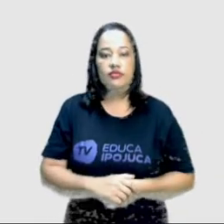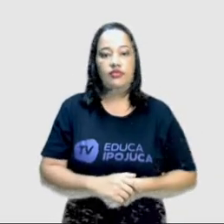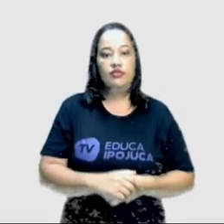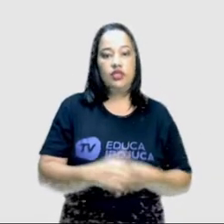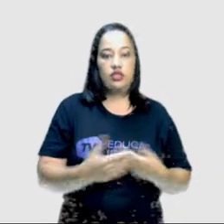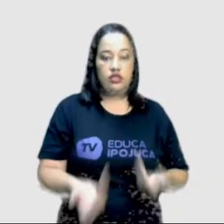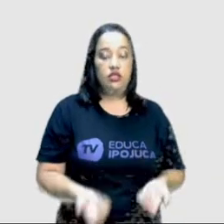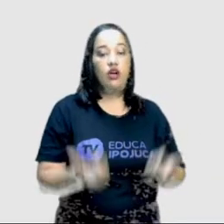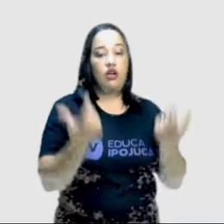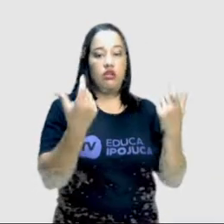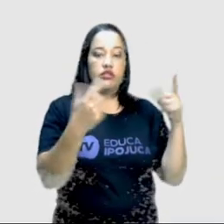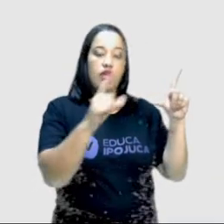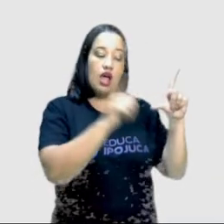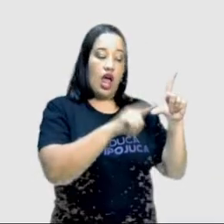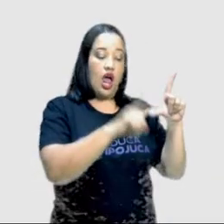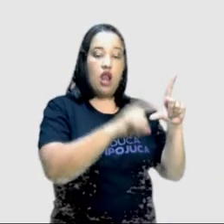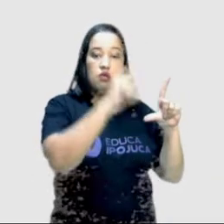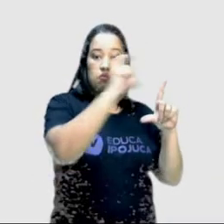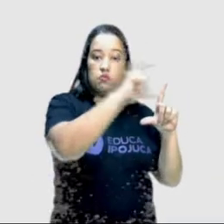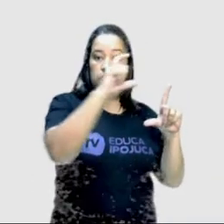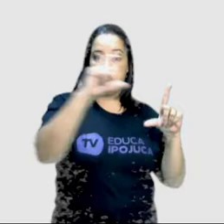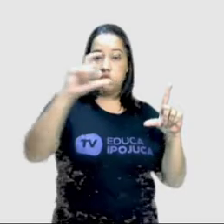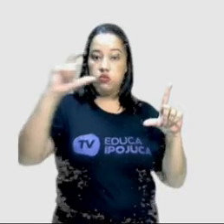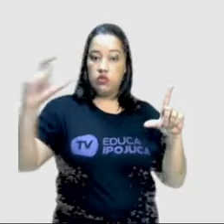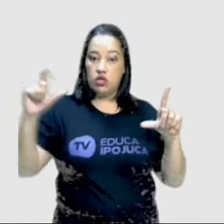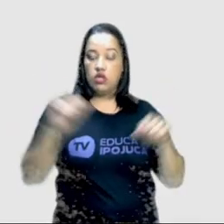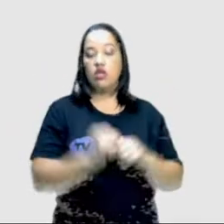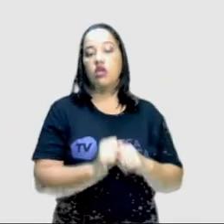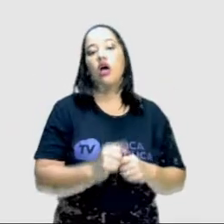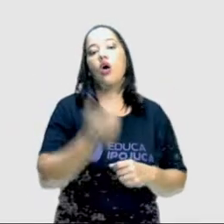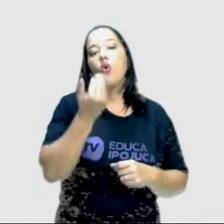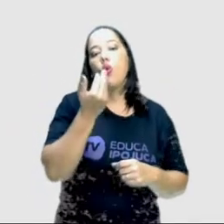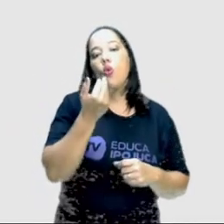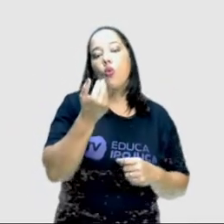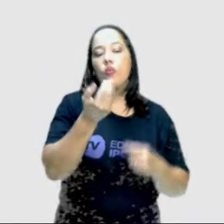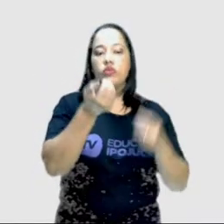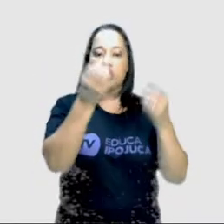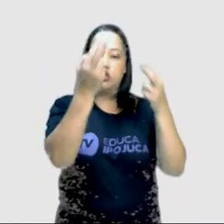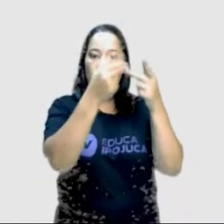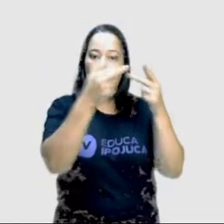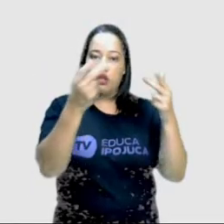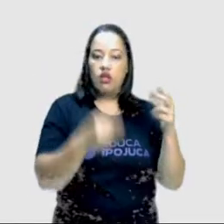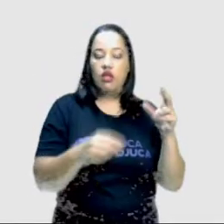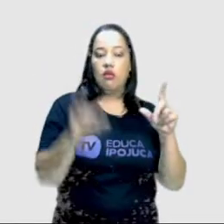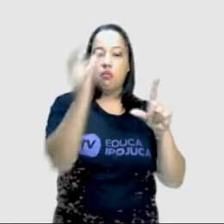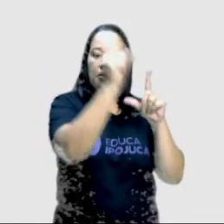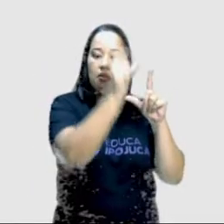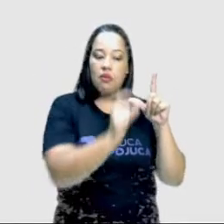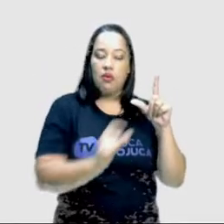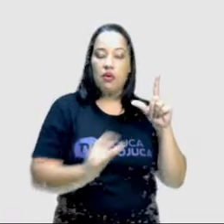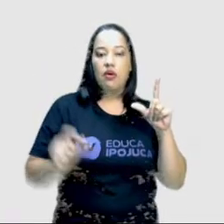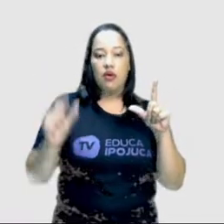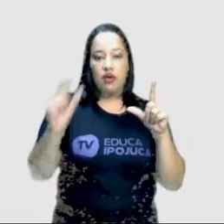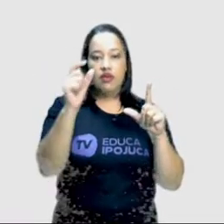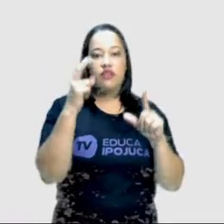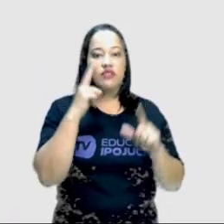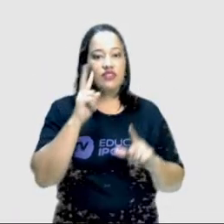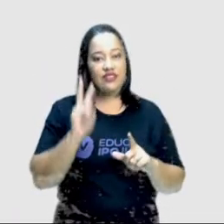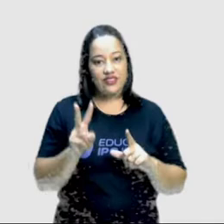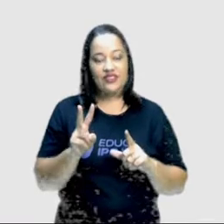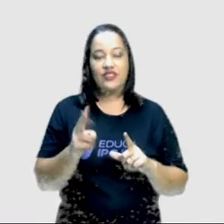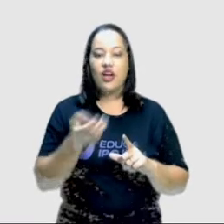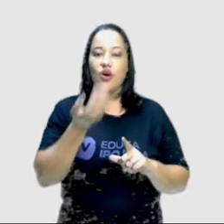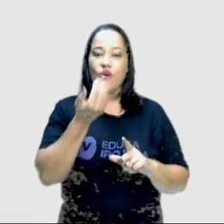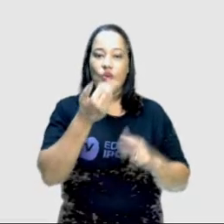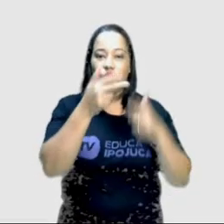Letras grandes. Alimentos formam as palavras. Imagem. Percebam que aqui os